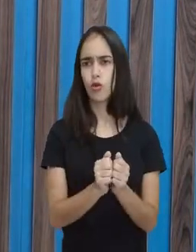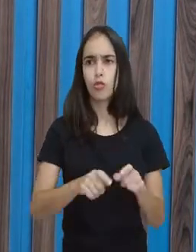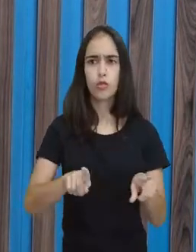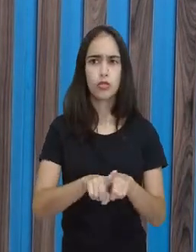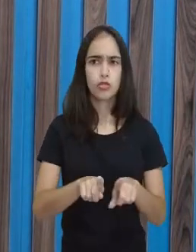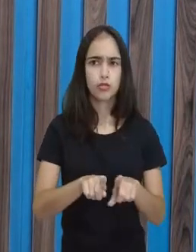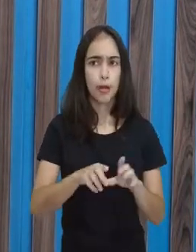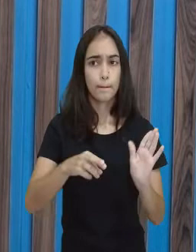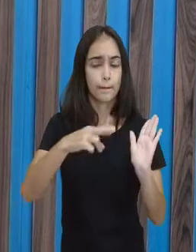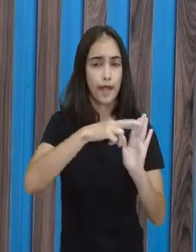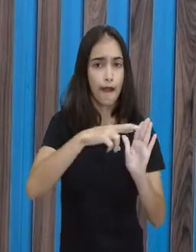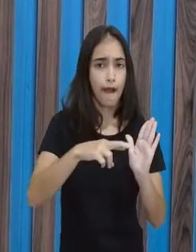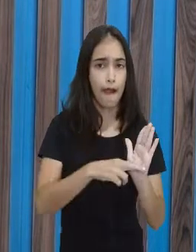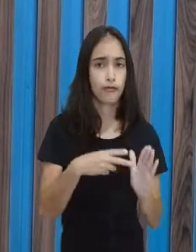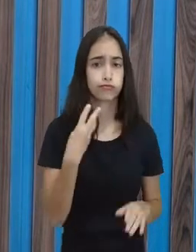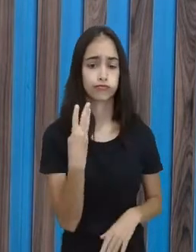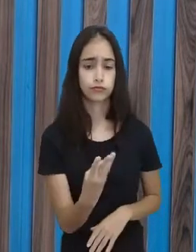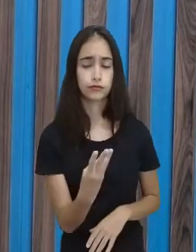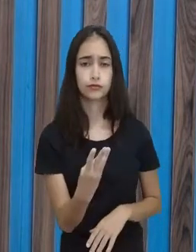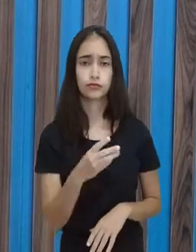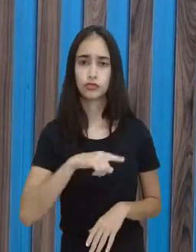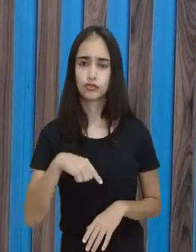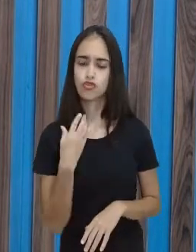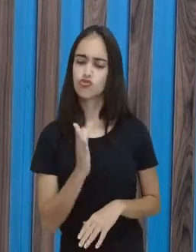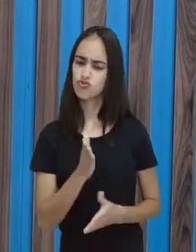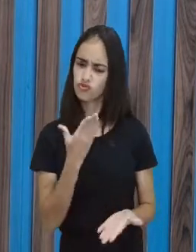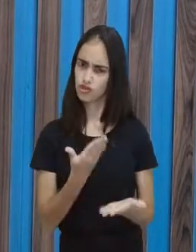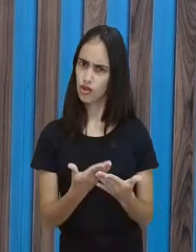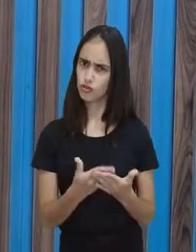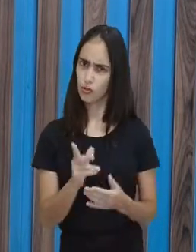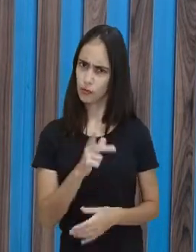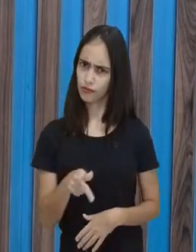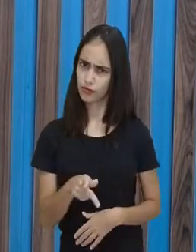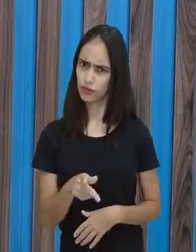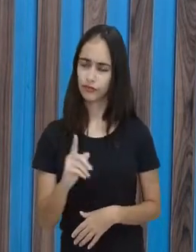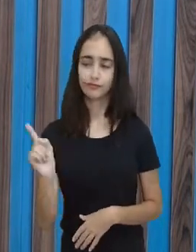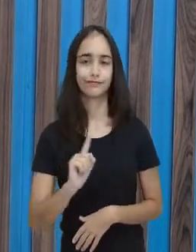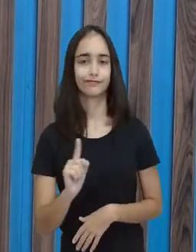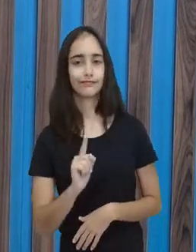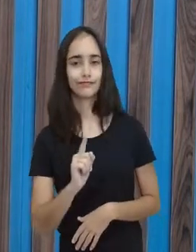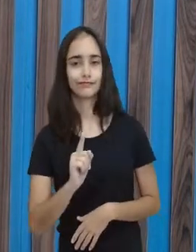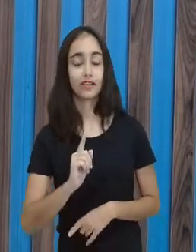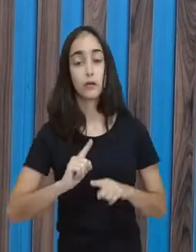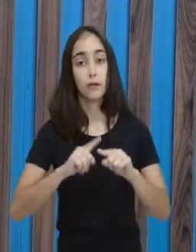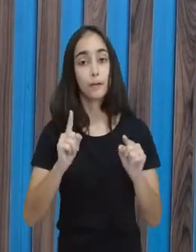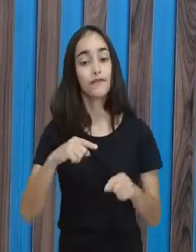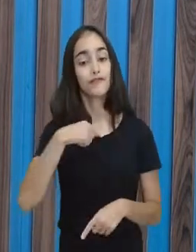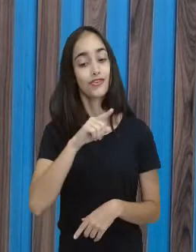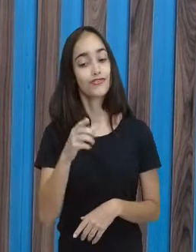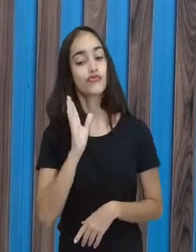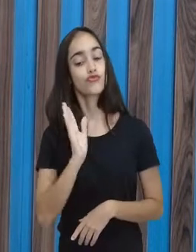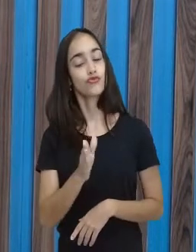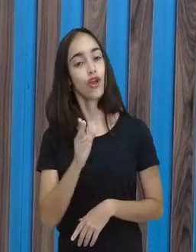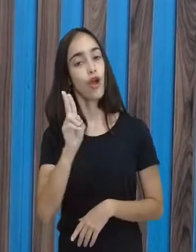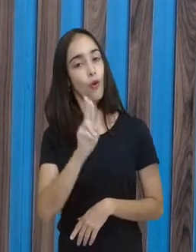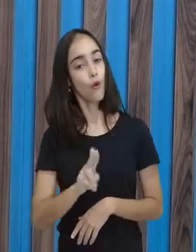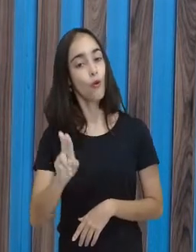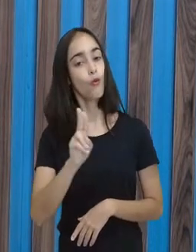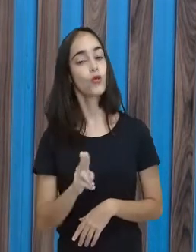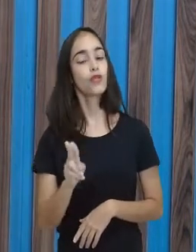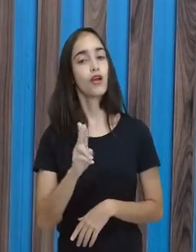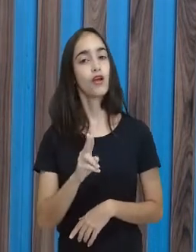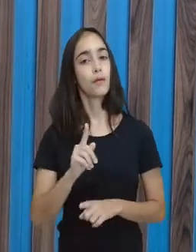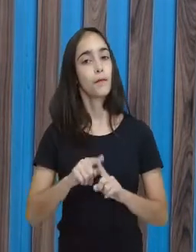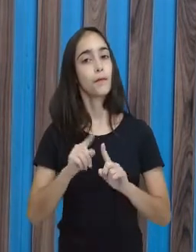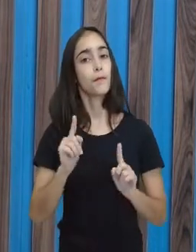três. Professora, a gente já viu isso? Não. Na verdade, vocês já mobilizaram essa regra, só que eu não